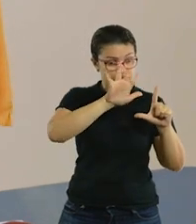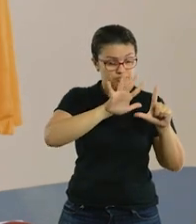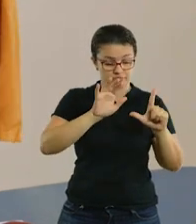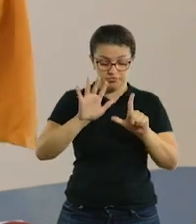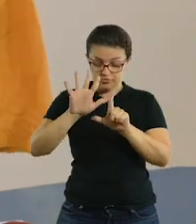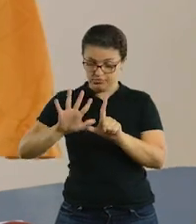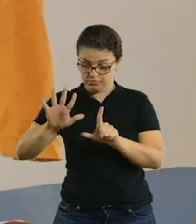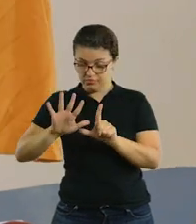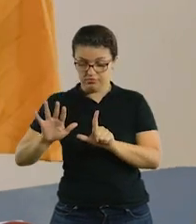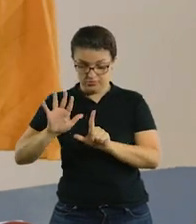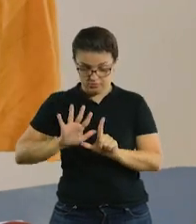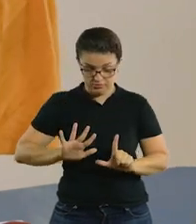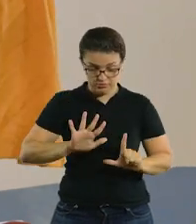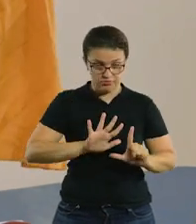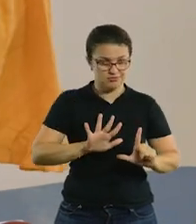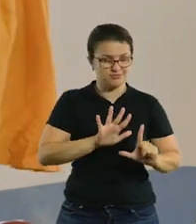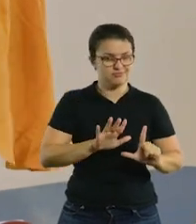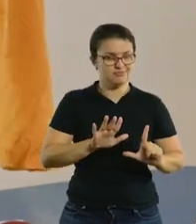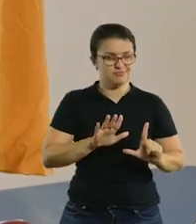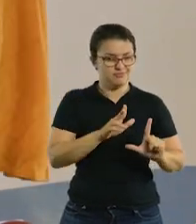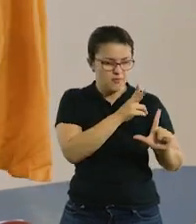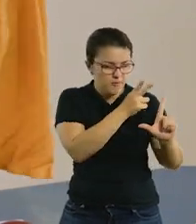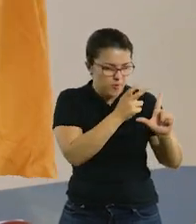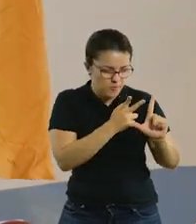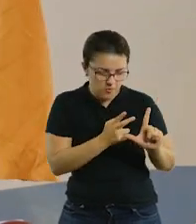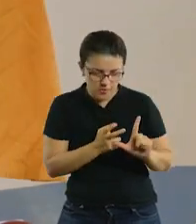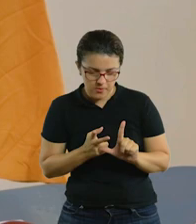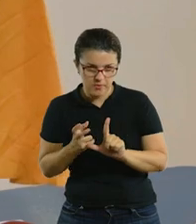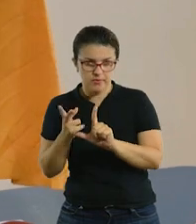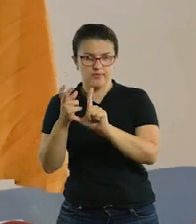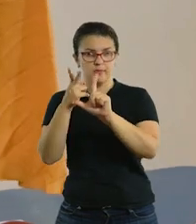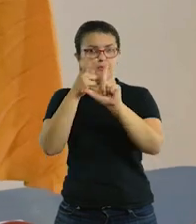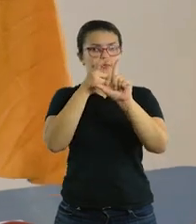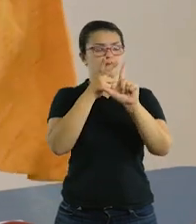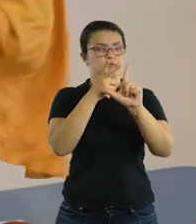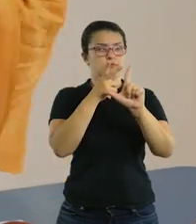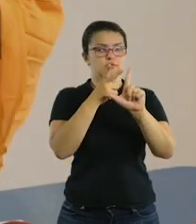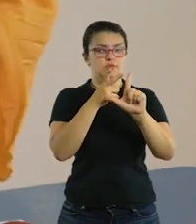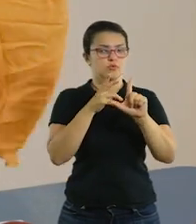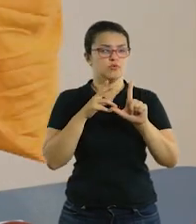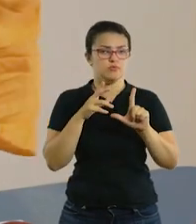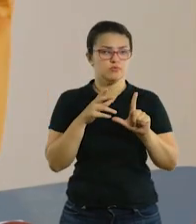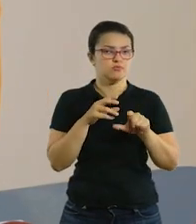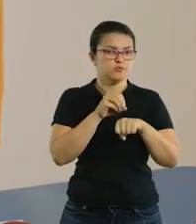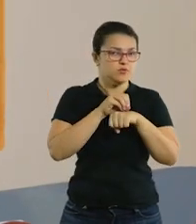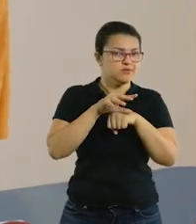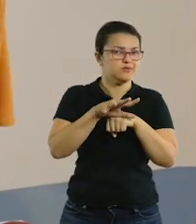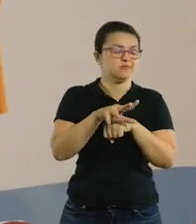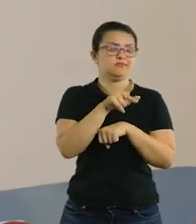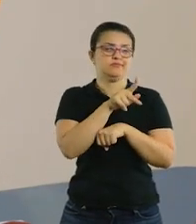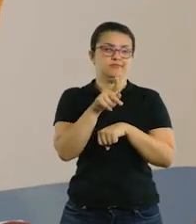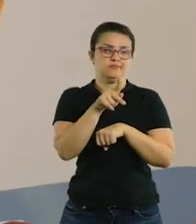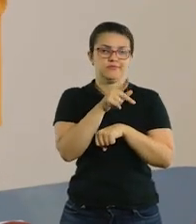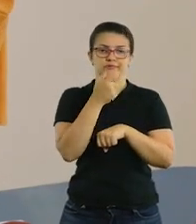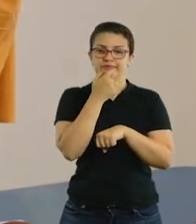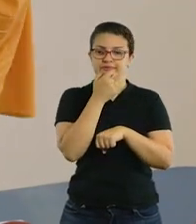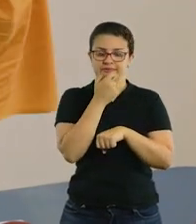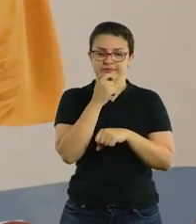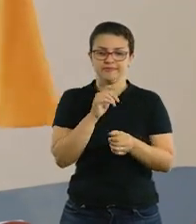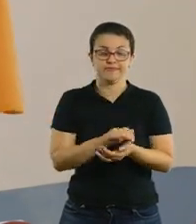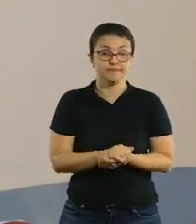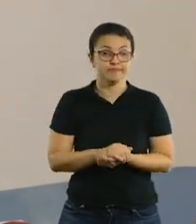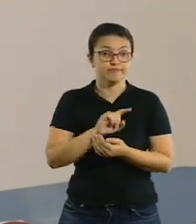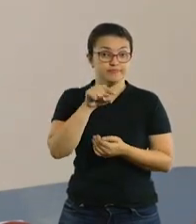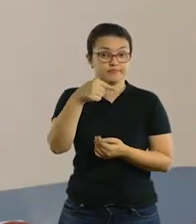Também temos os cartazes lá que a criança vai se beneficiar da imagem, né? Você pode ir fazendo todo esse processo conforme a orientação